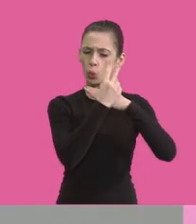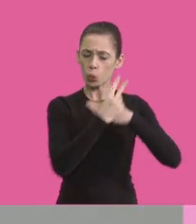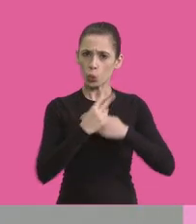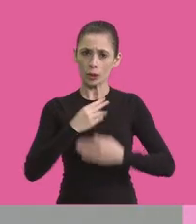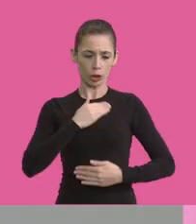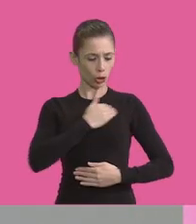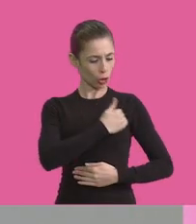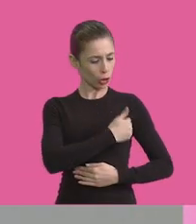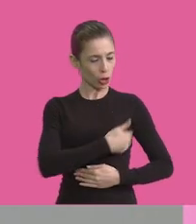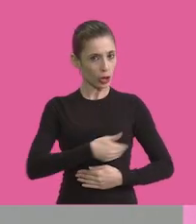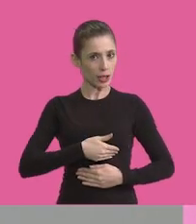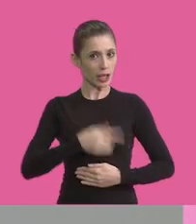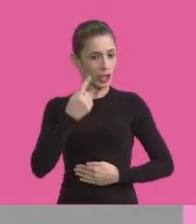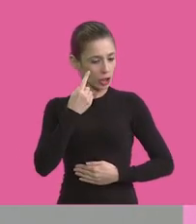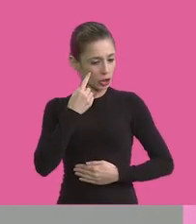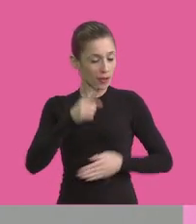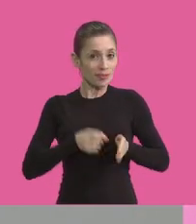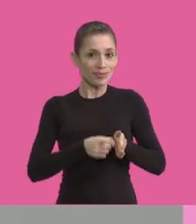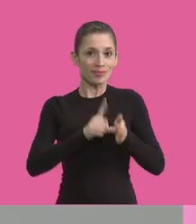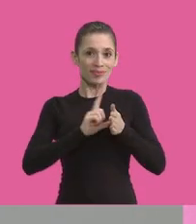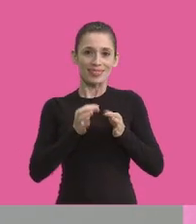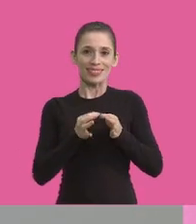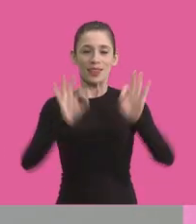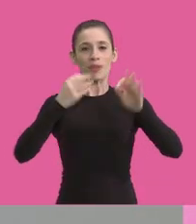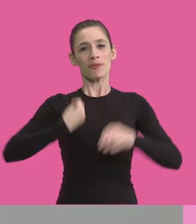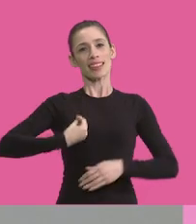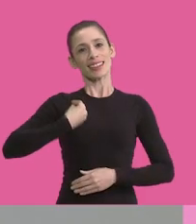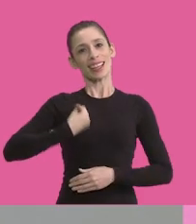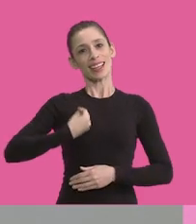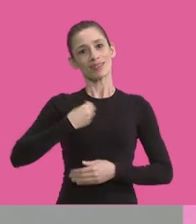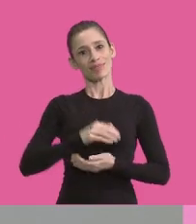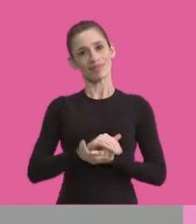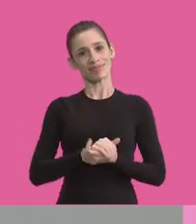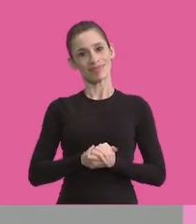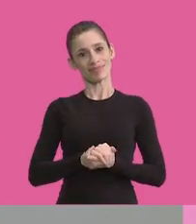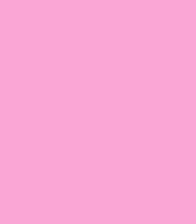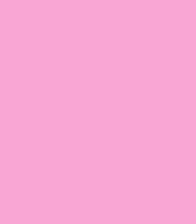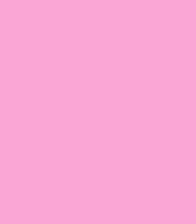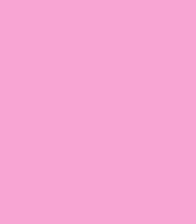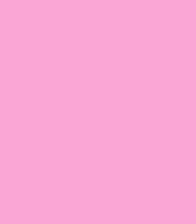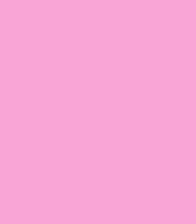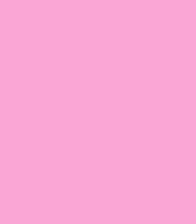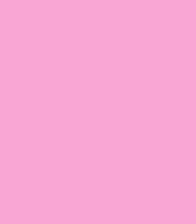alerta, se toque o diagnóstico precoce. Salva vidas!